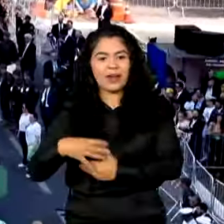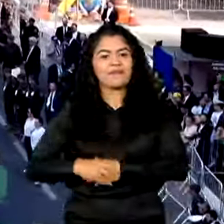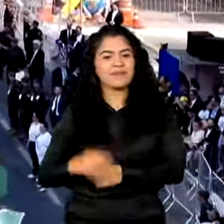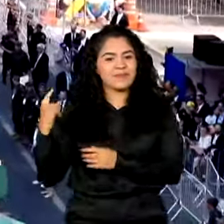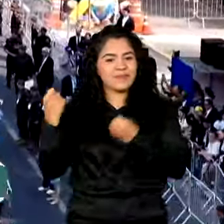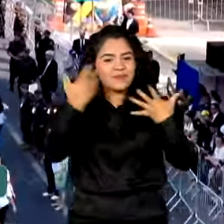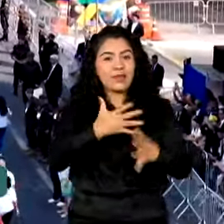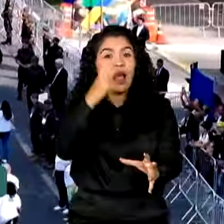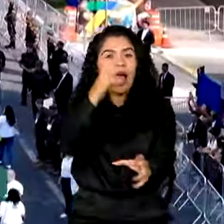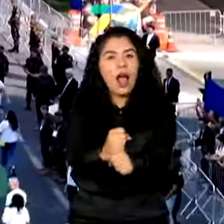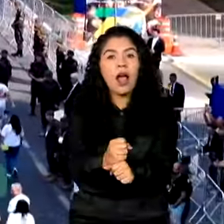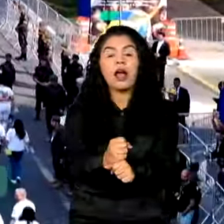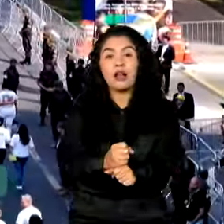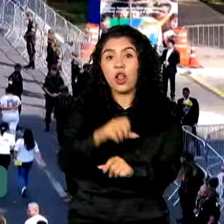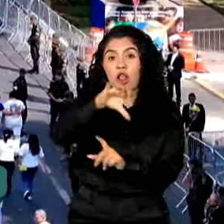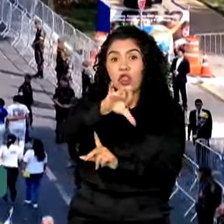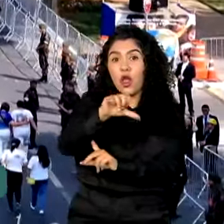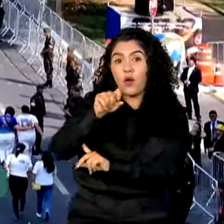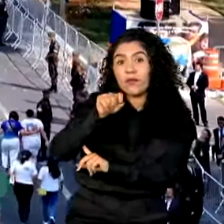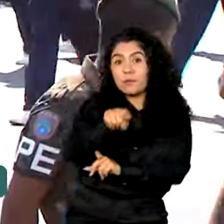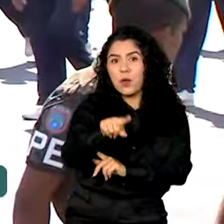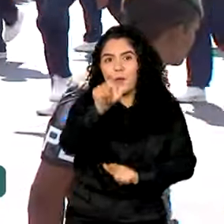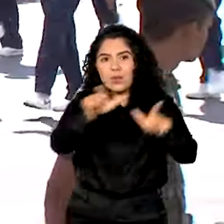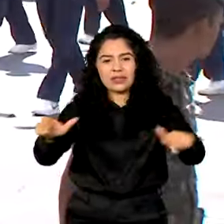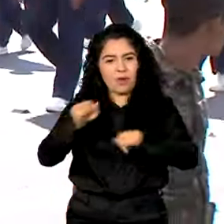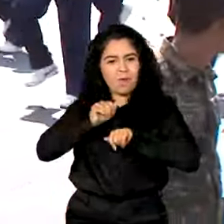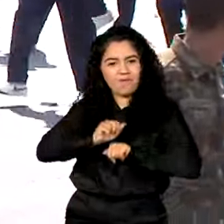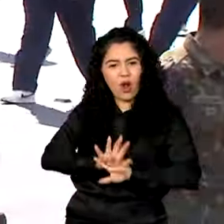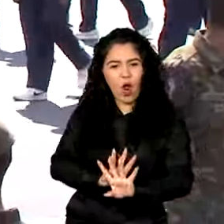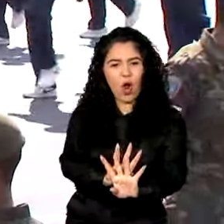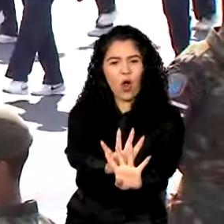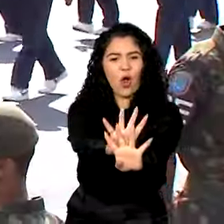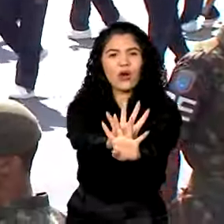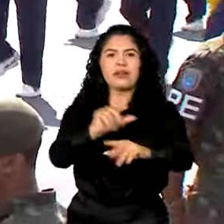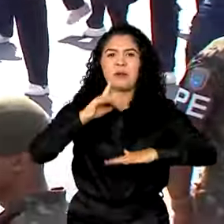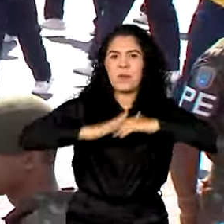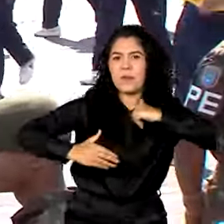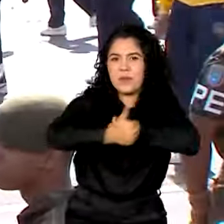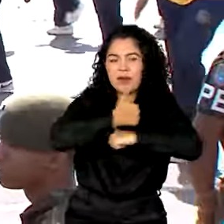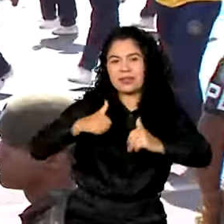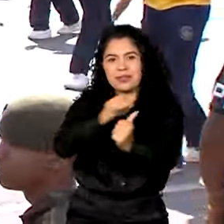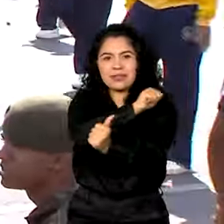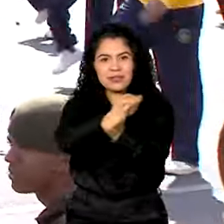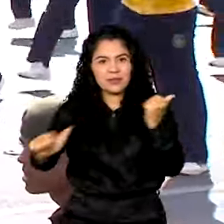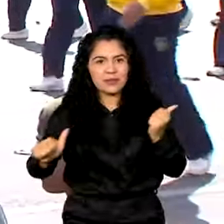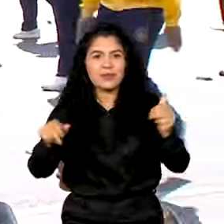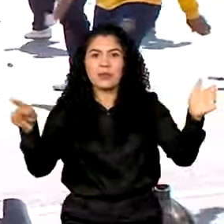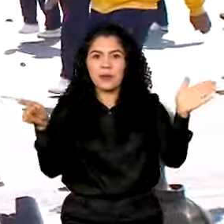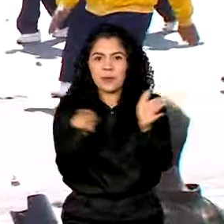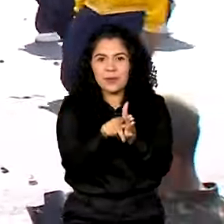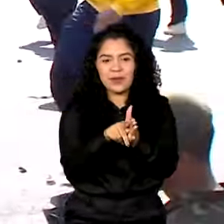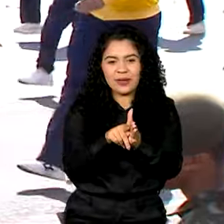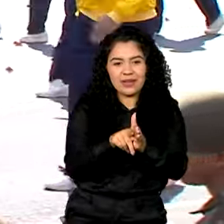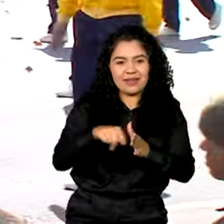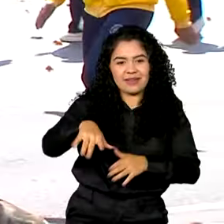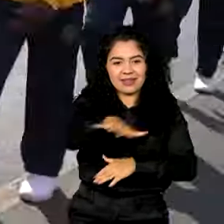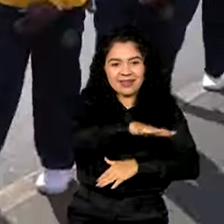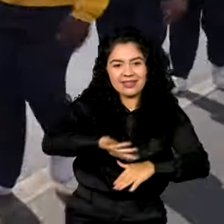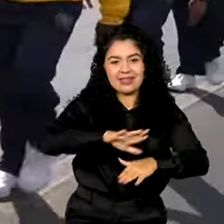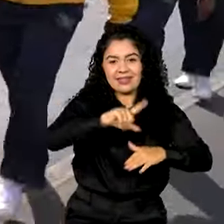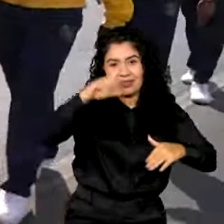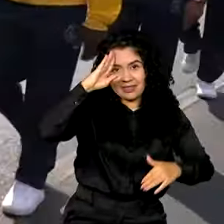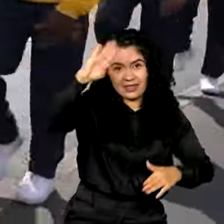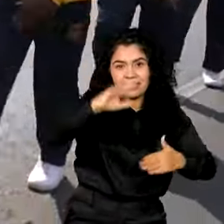desfilaram quase 9 mil pessoas. Dentre elas, atletas do Programa de Alto Rendimento das Forças Armadas.